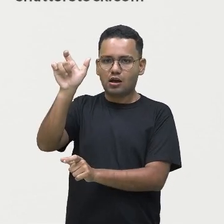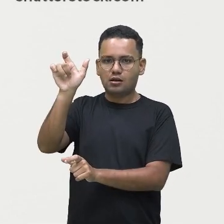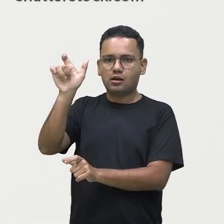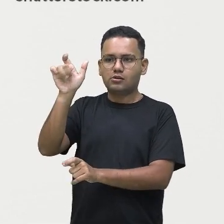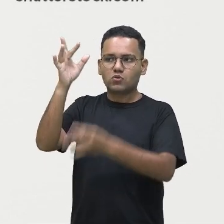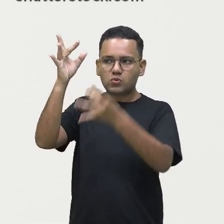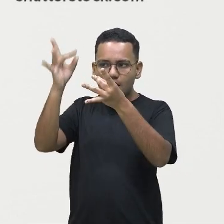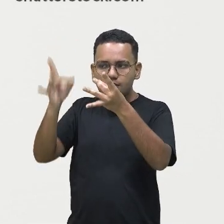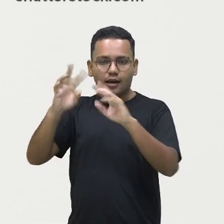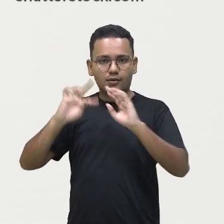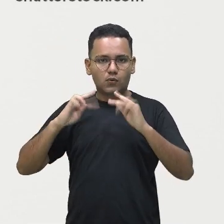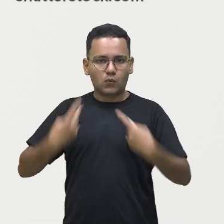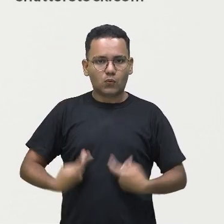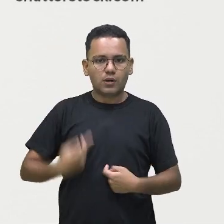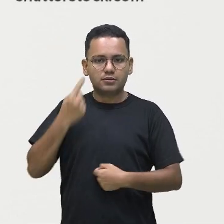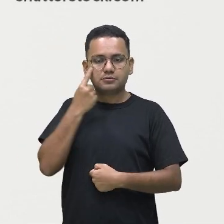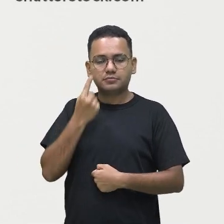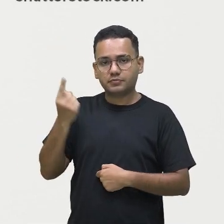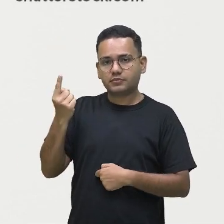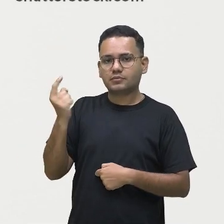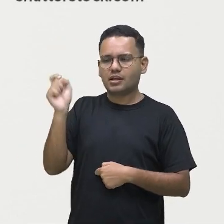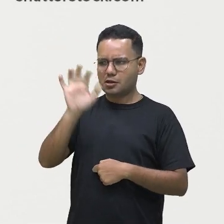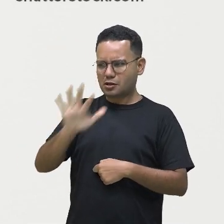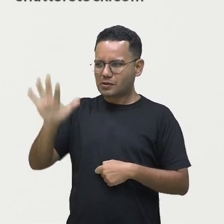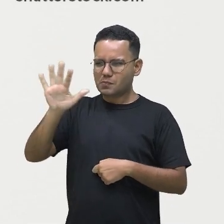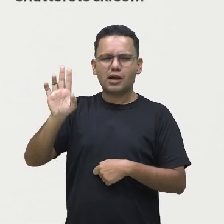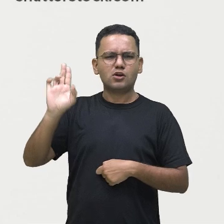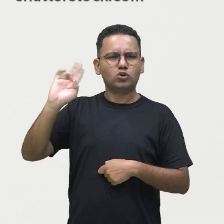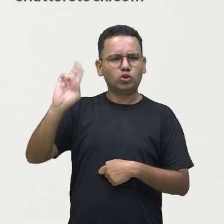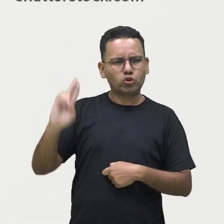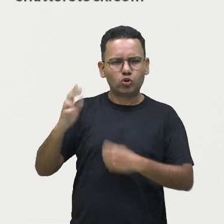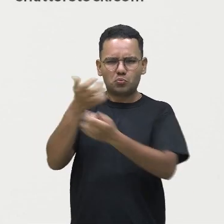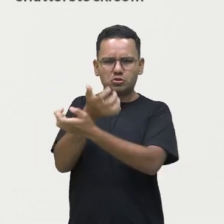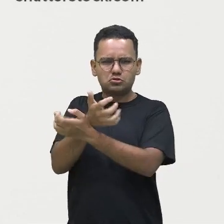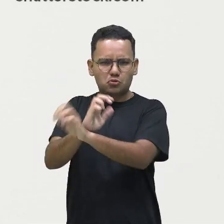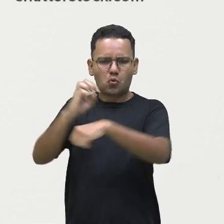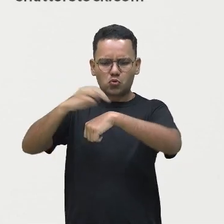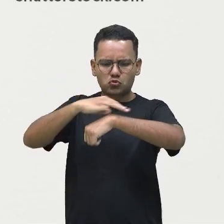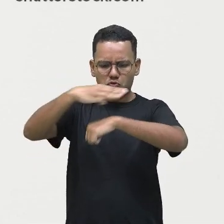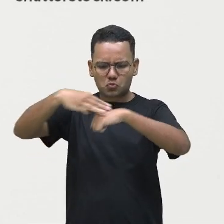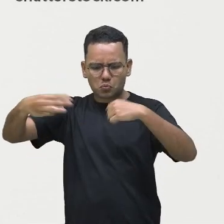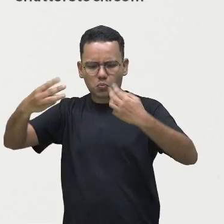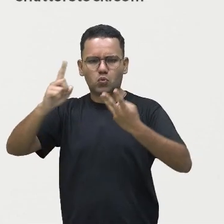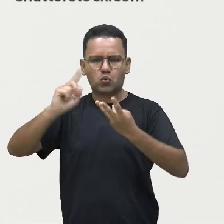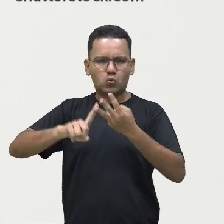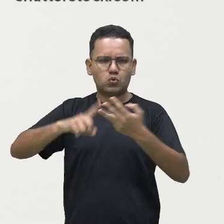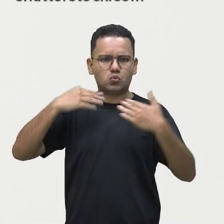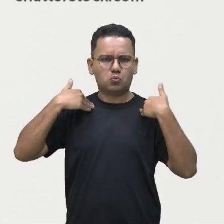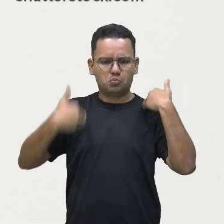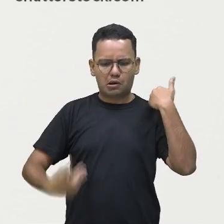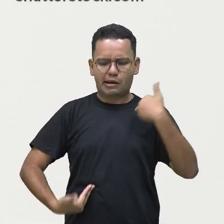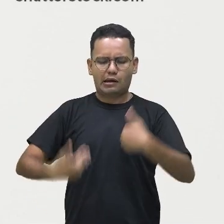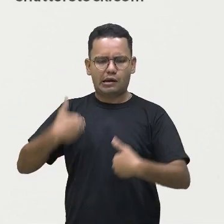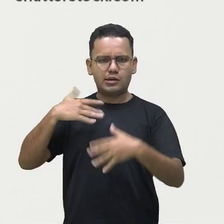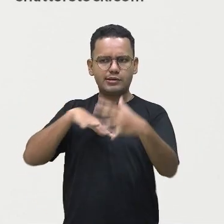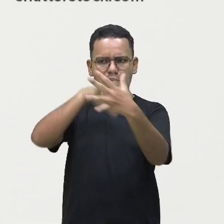e cada ossinho, o nome, cada parte do corpo humano vai ser